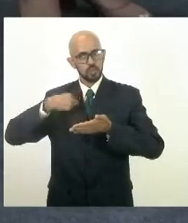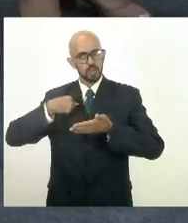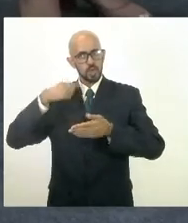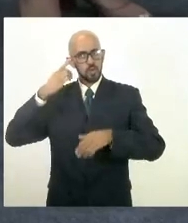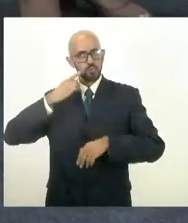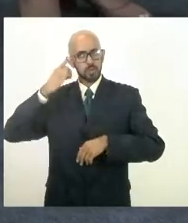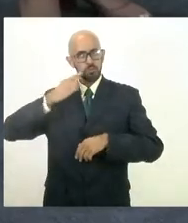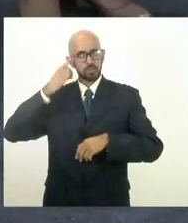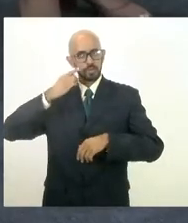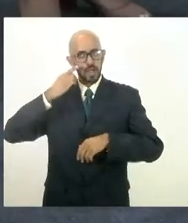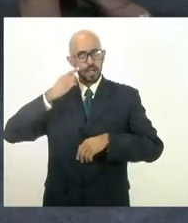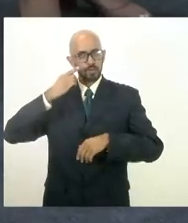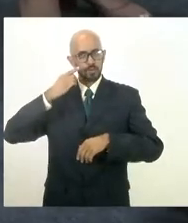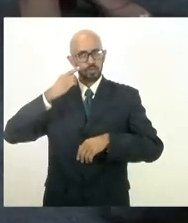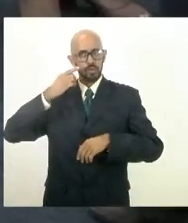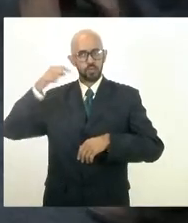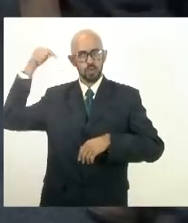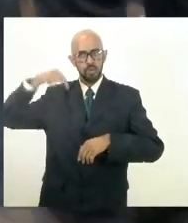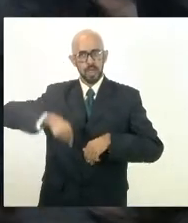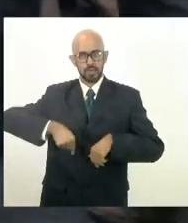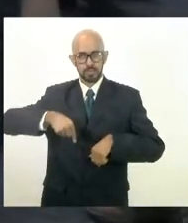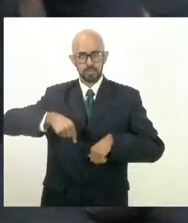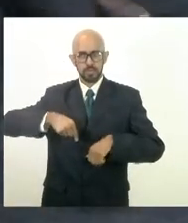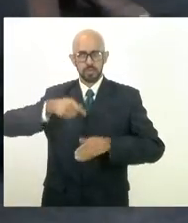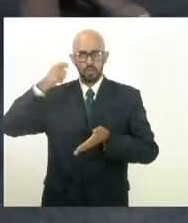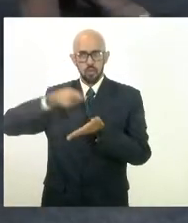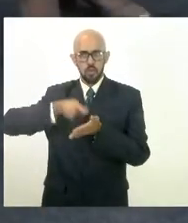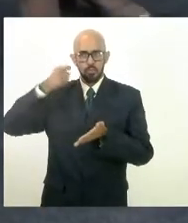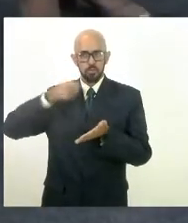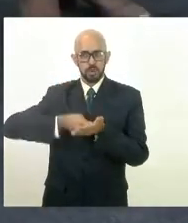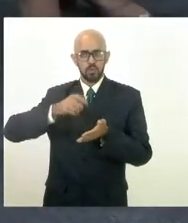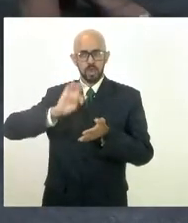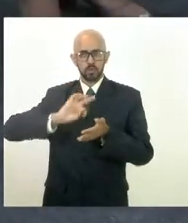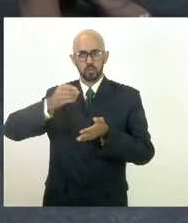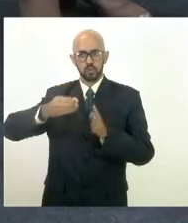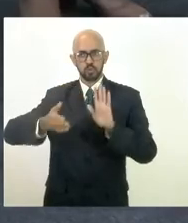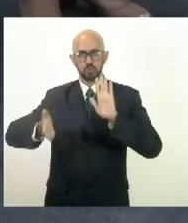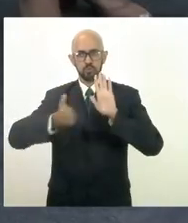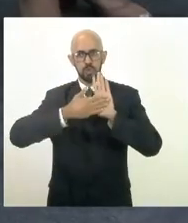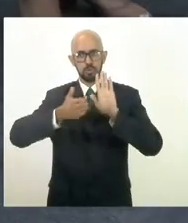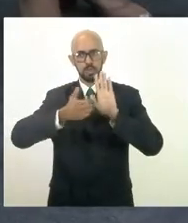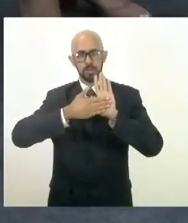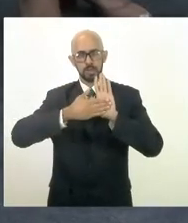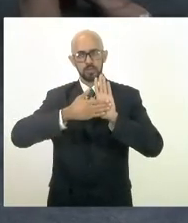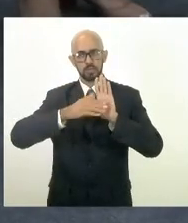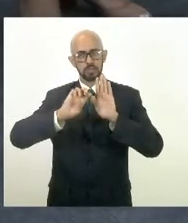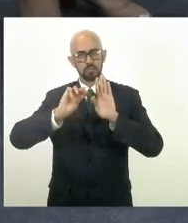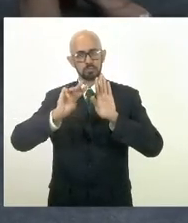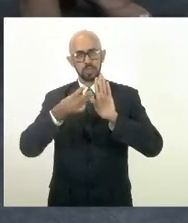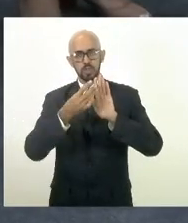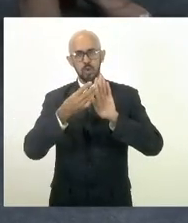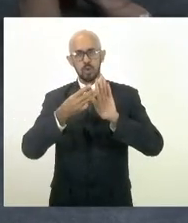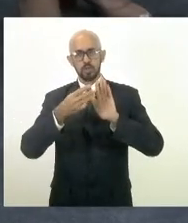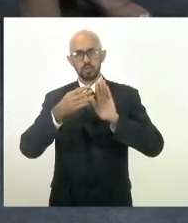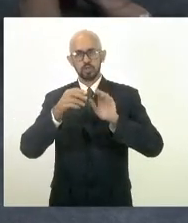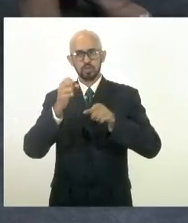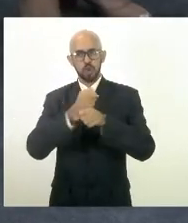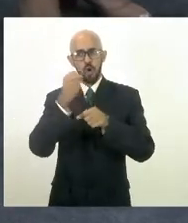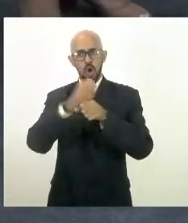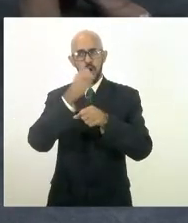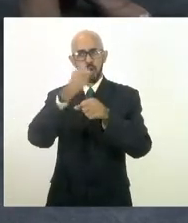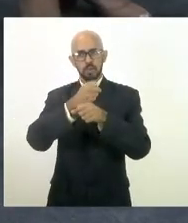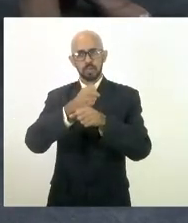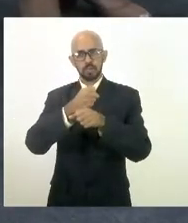estarei aqui cobrando a todos que prometeram esses milhões e milhões de obras para as